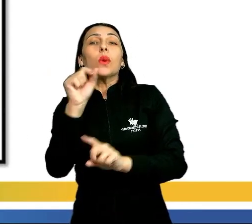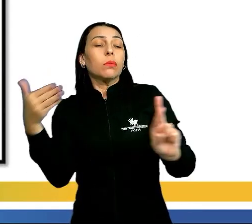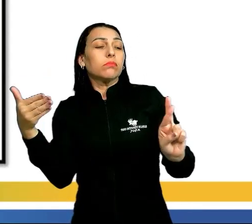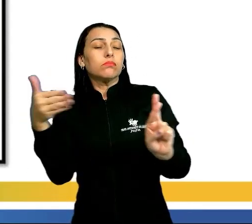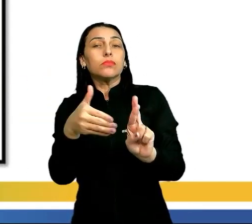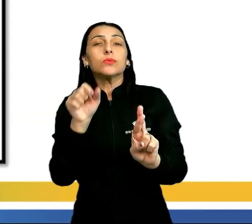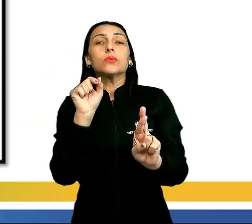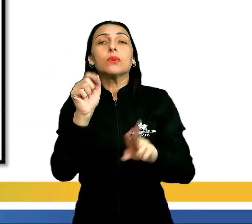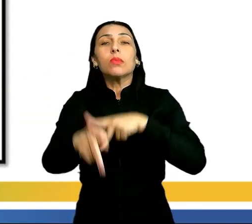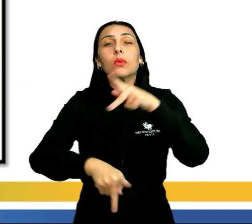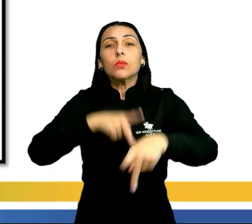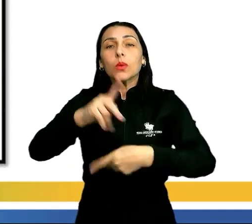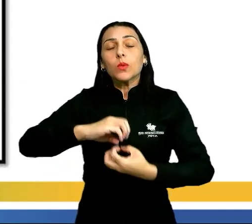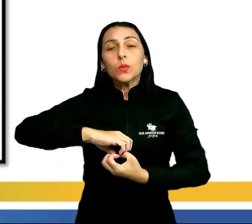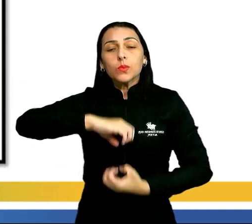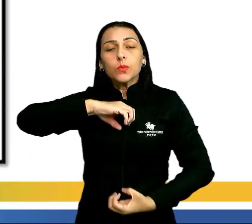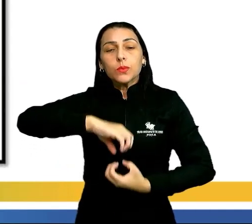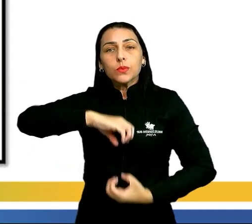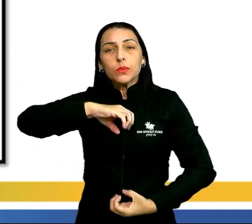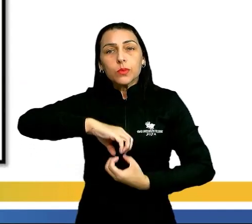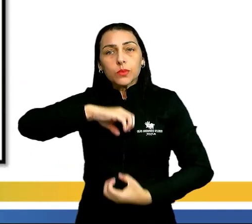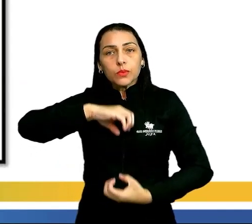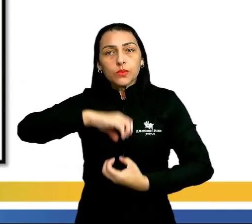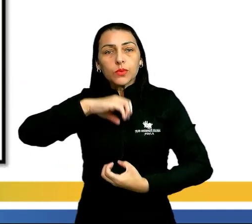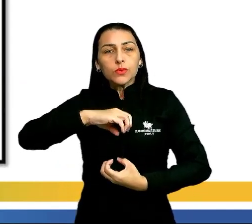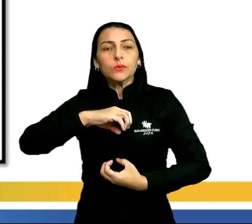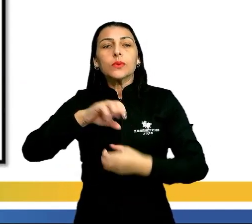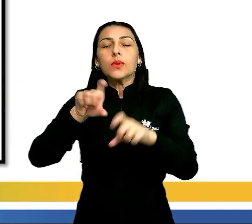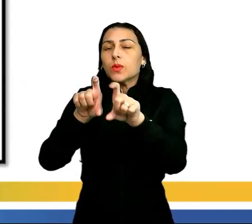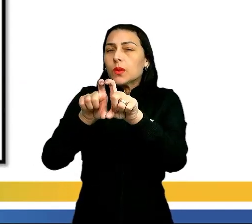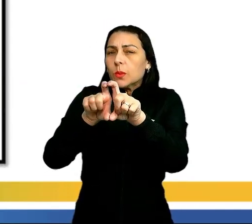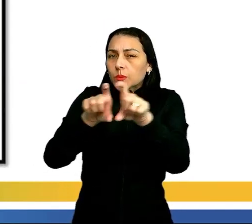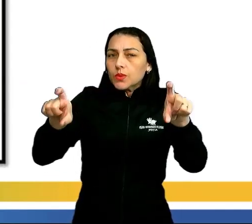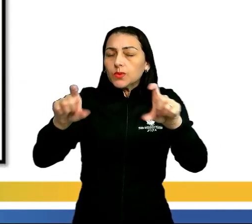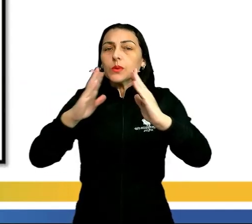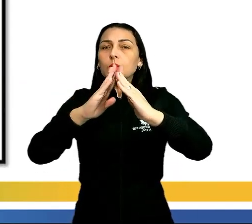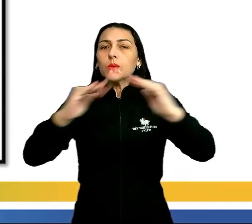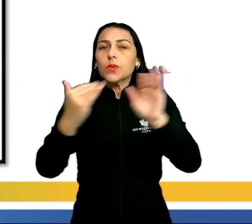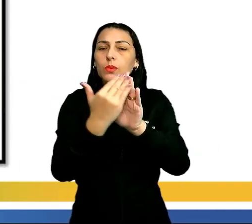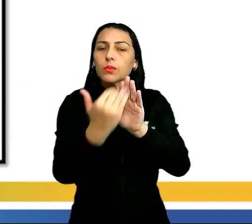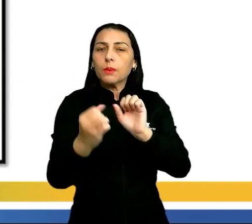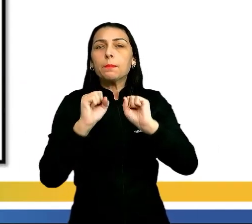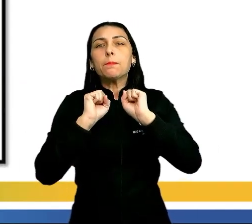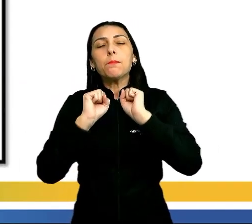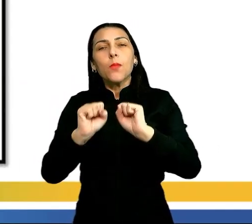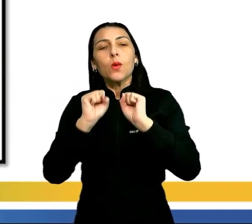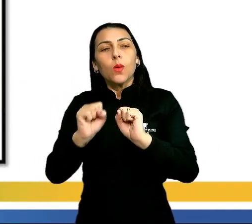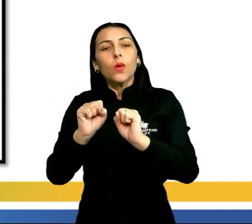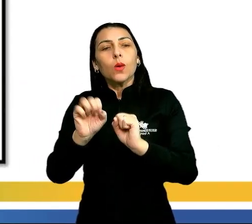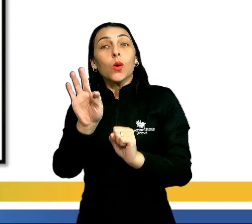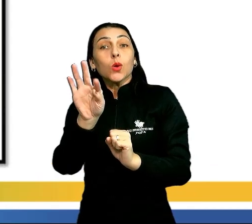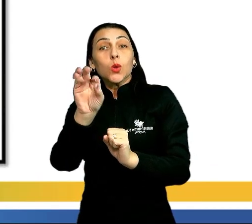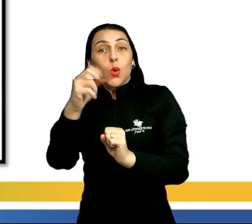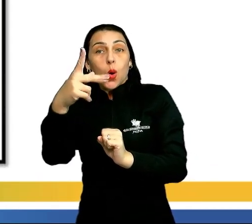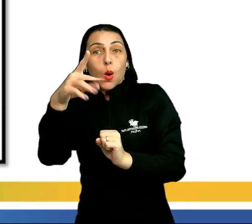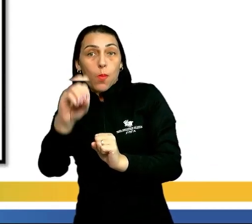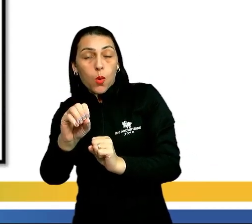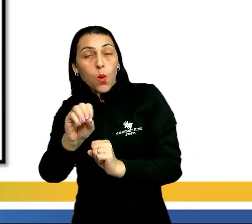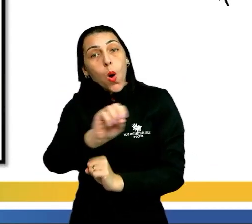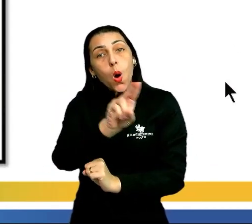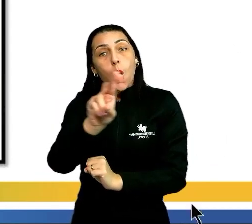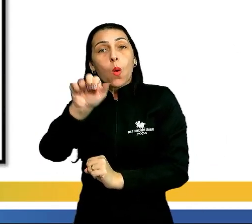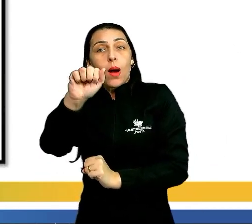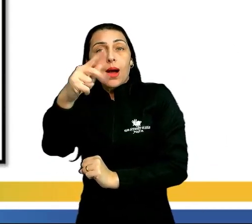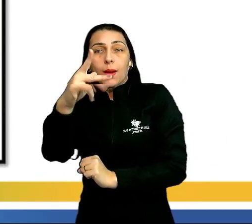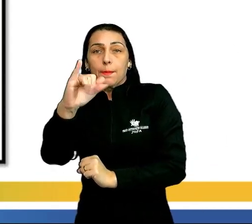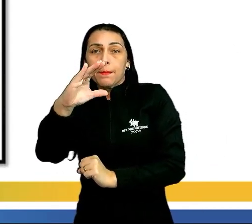representação aí da população idosa, em que essa parte da pirâmide etária pode ser chamada de topo ou ápice.